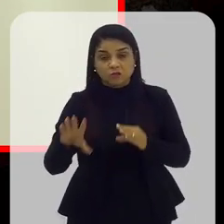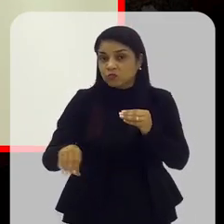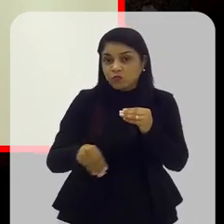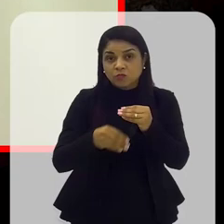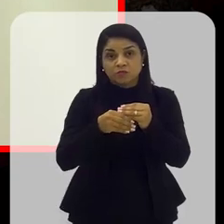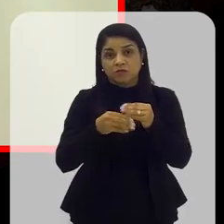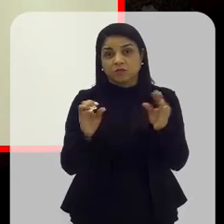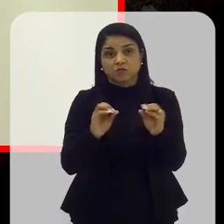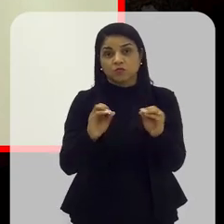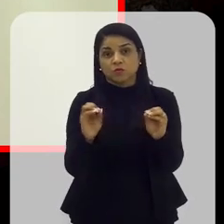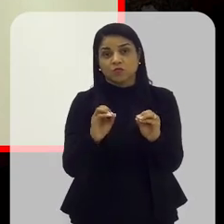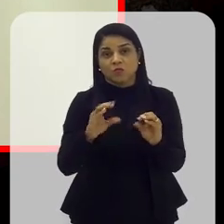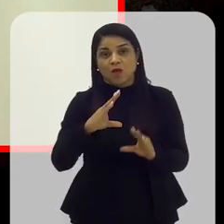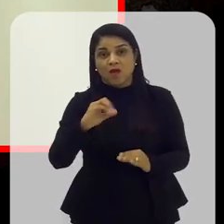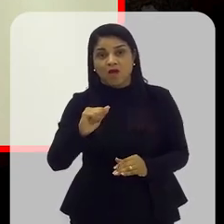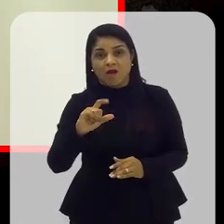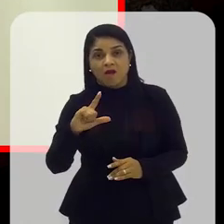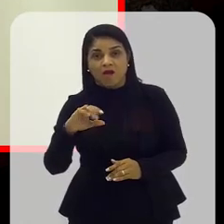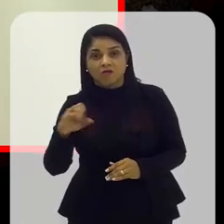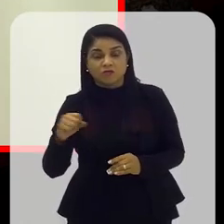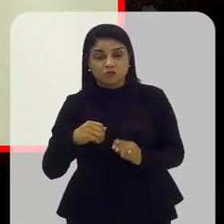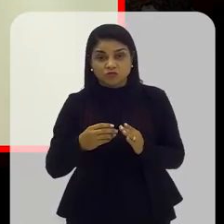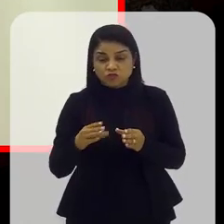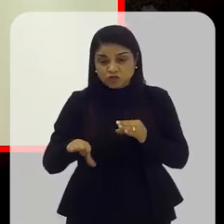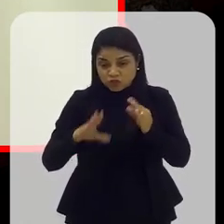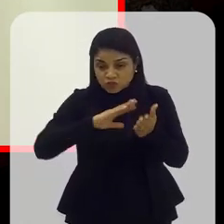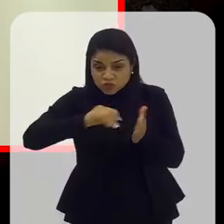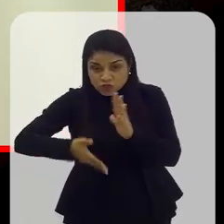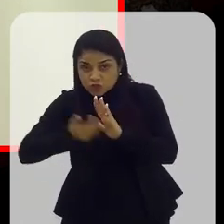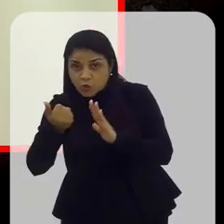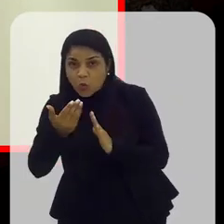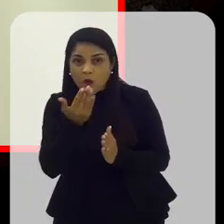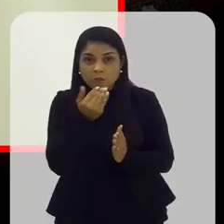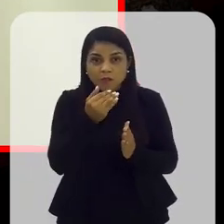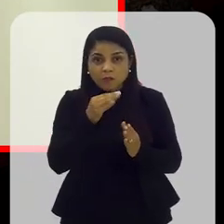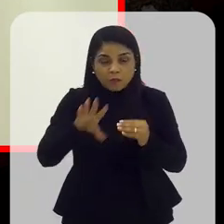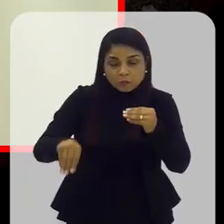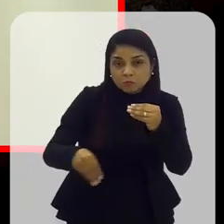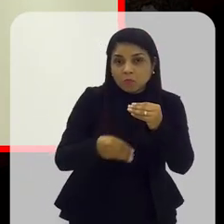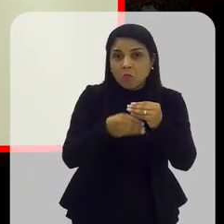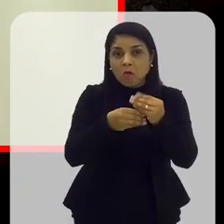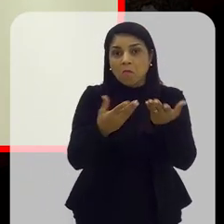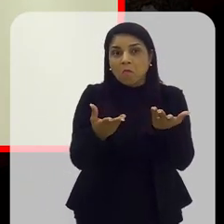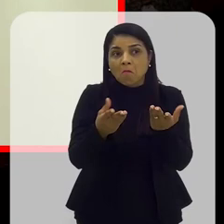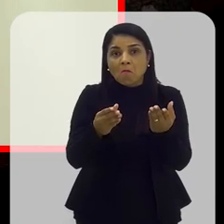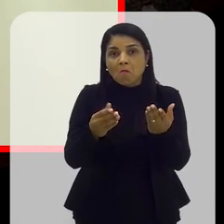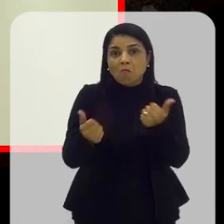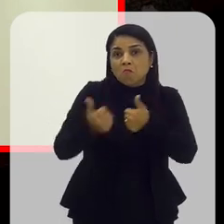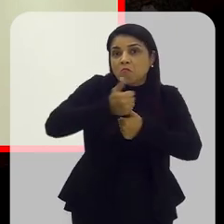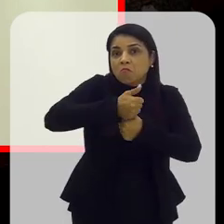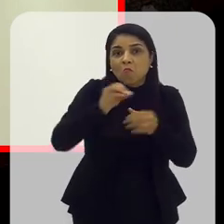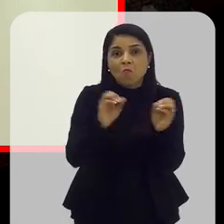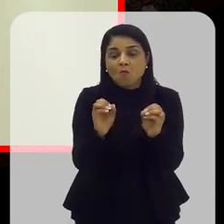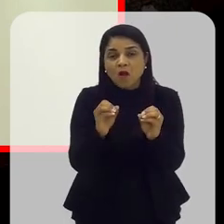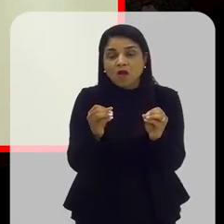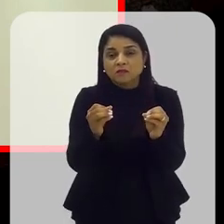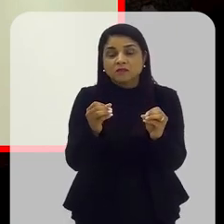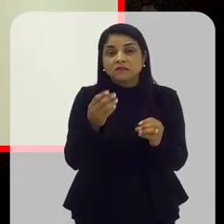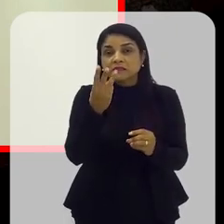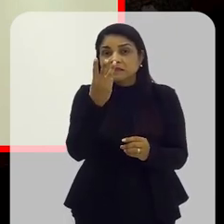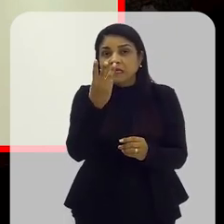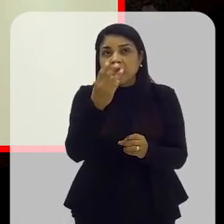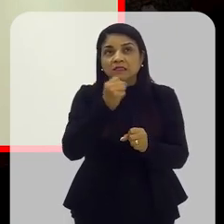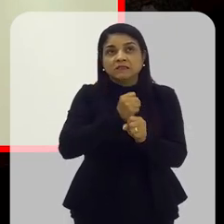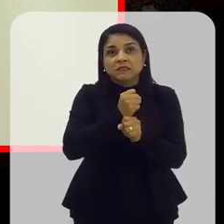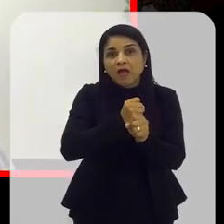cálcio, por exemplo. Quer dizer, eu nunca posso tirar um alimento e não repor o nutriente. Essas crianças chegam aqui, depois de dois, três